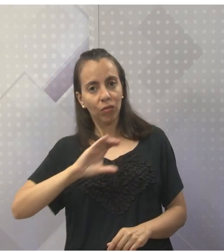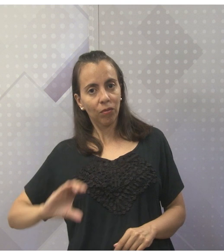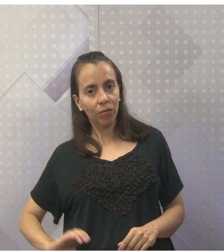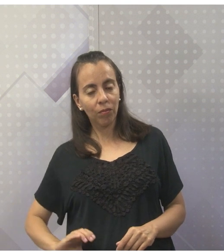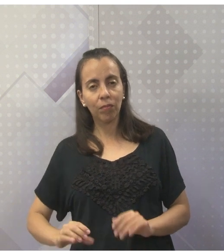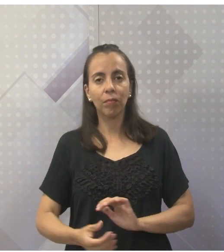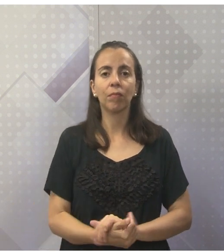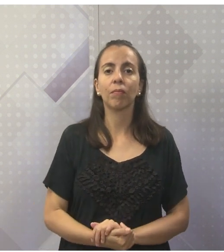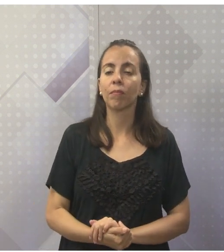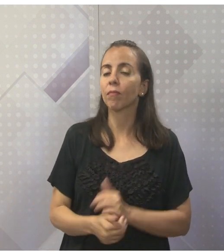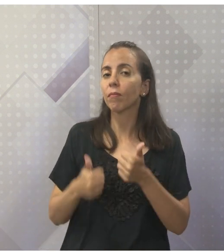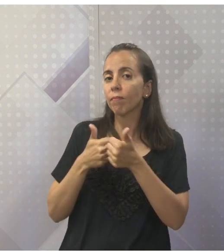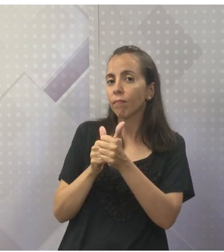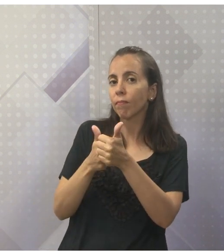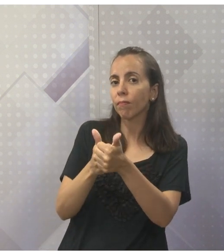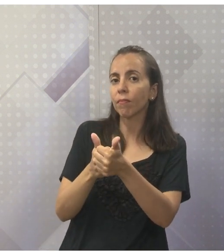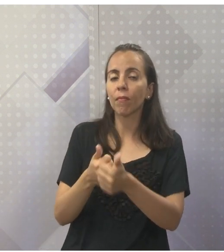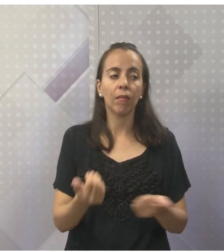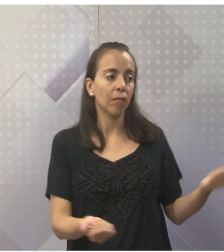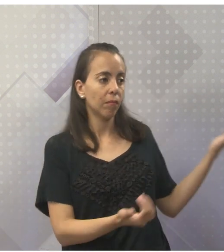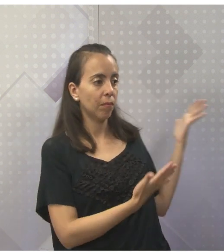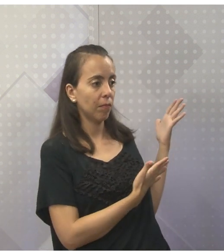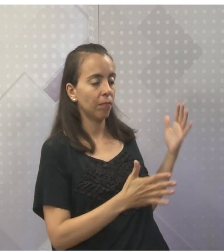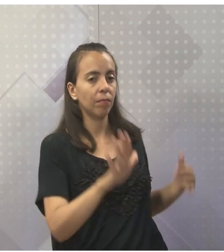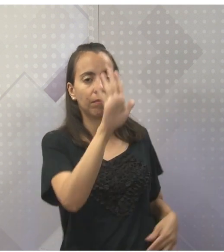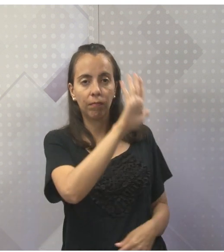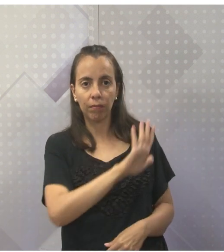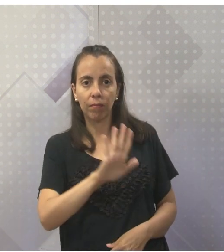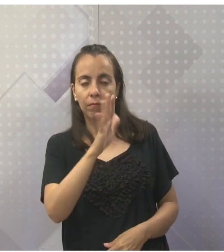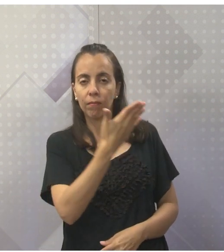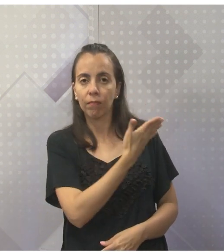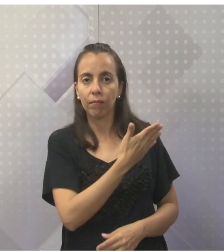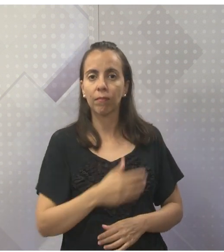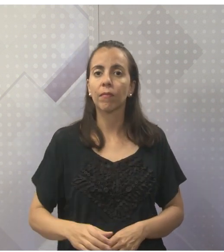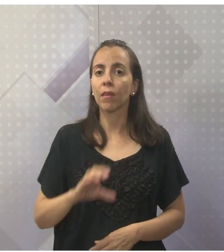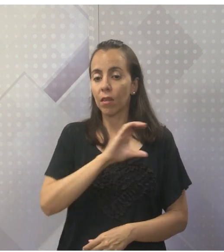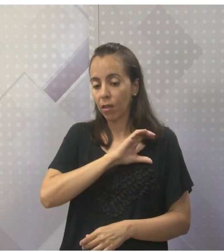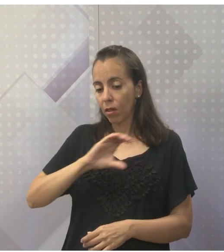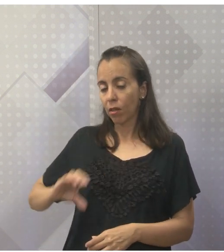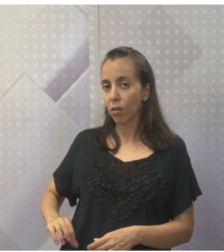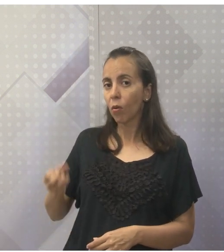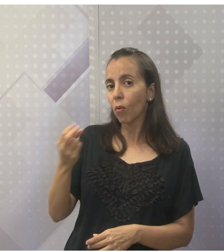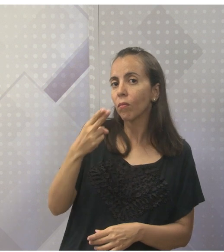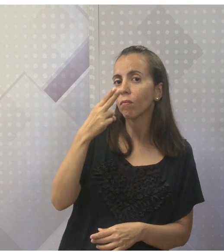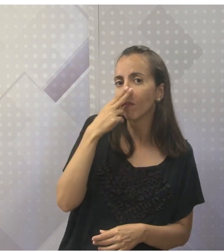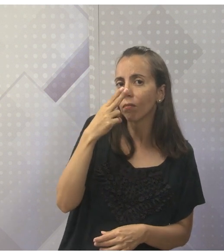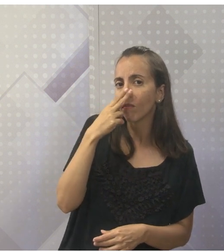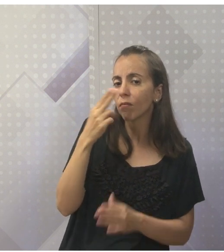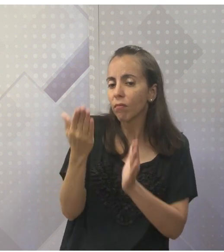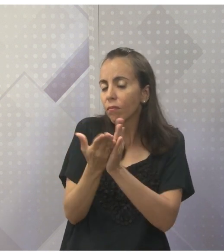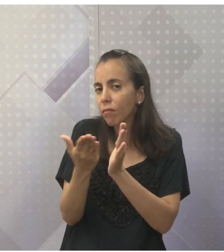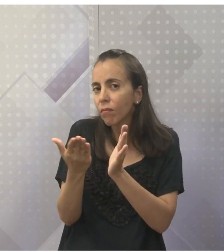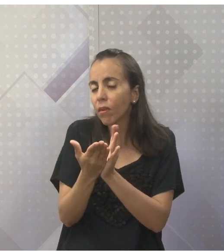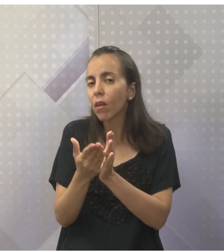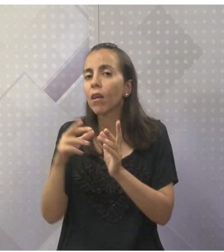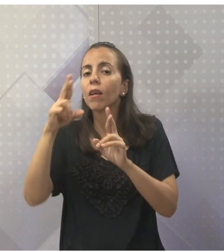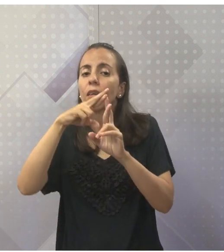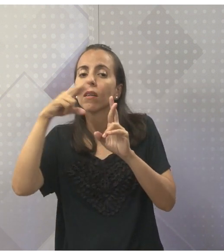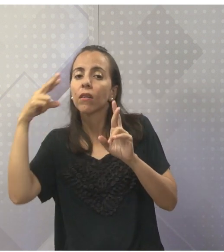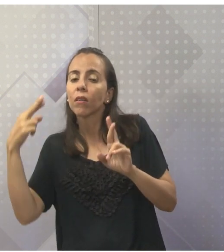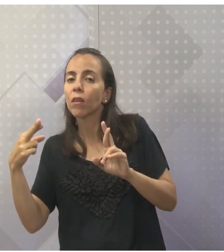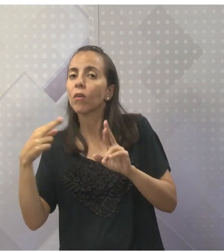No slide. Cristianismo. Esse cristianismo, ele é uma religião